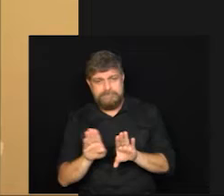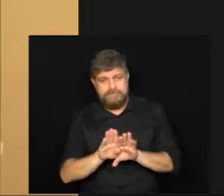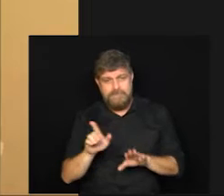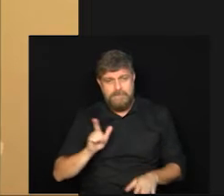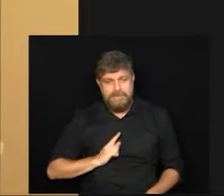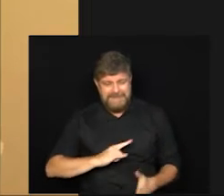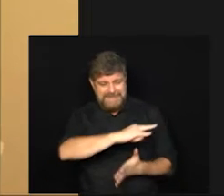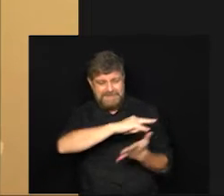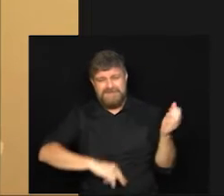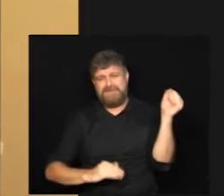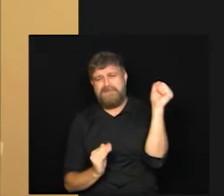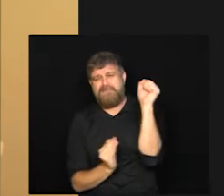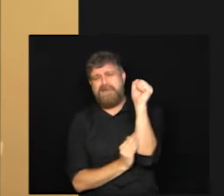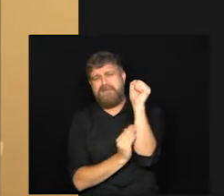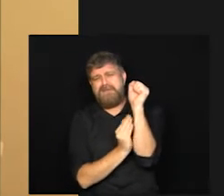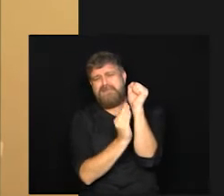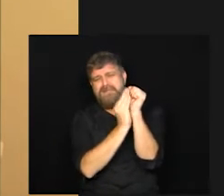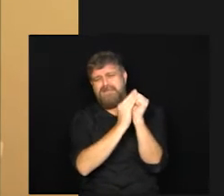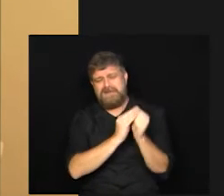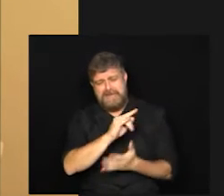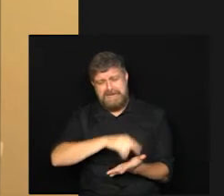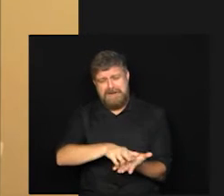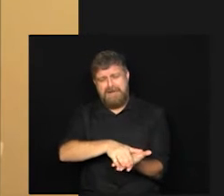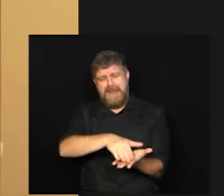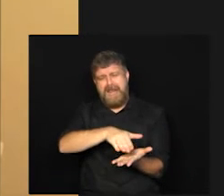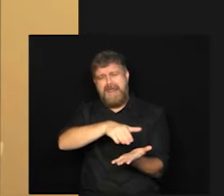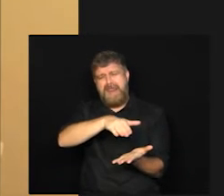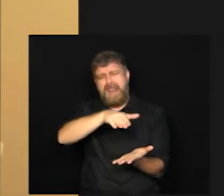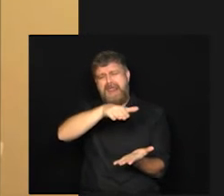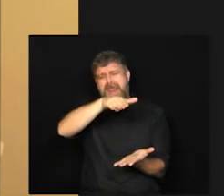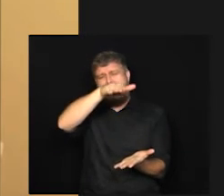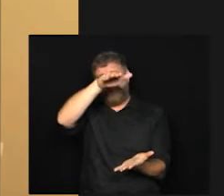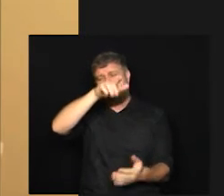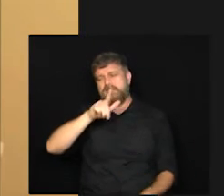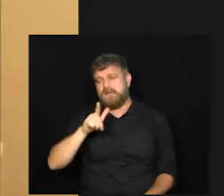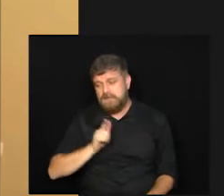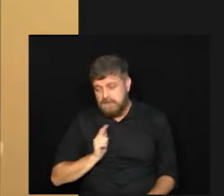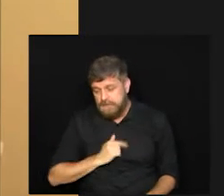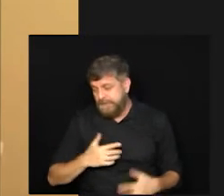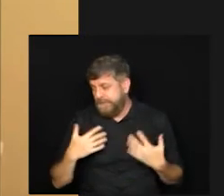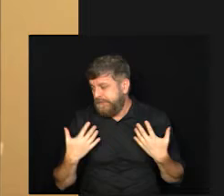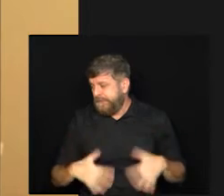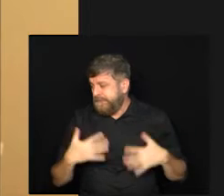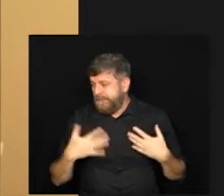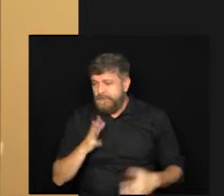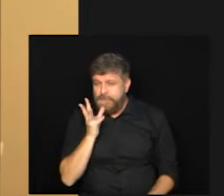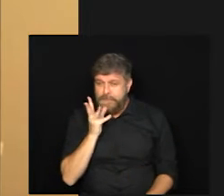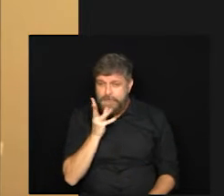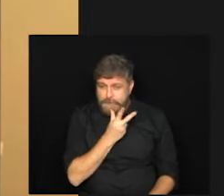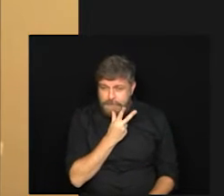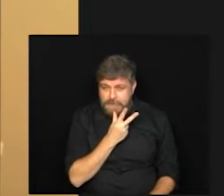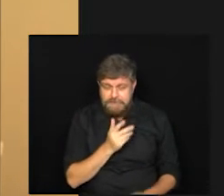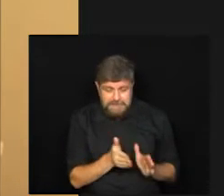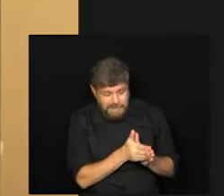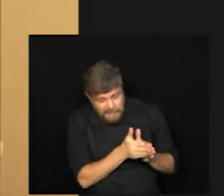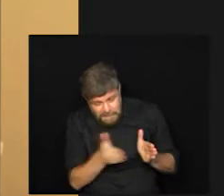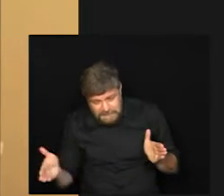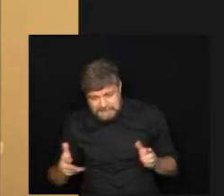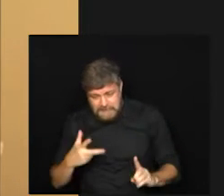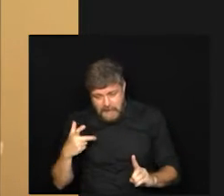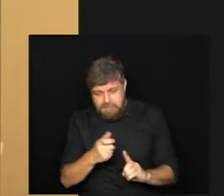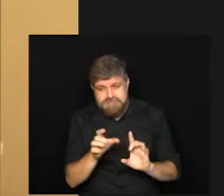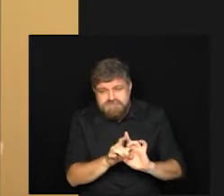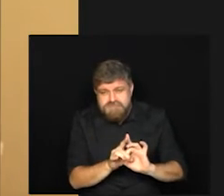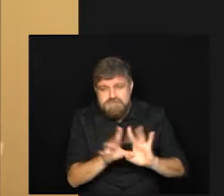burocratização né assim a nossa burocratização é muito grande pra pra todo esse processo e essa